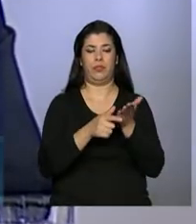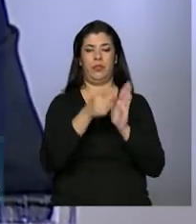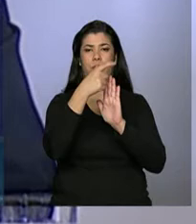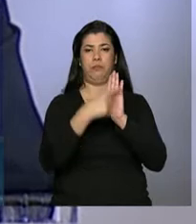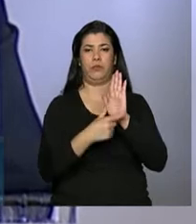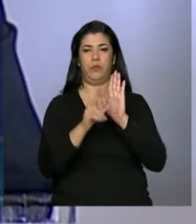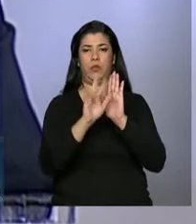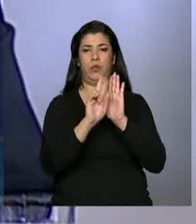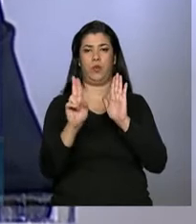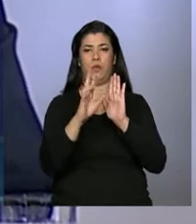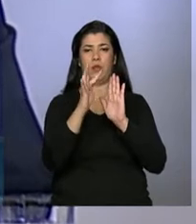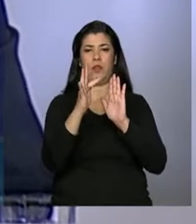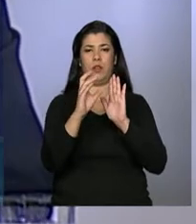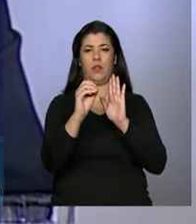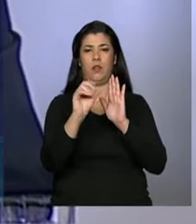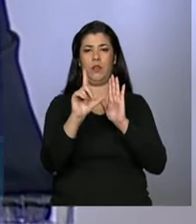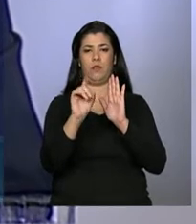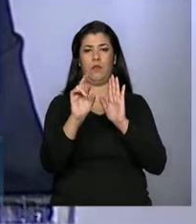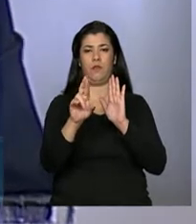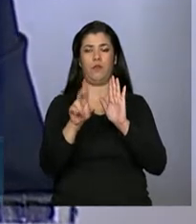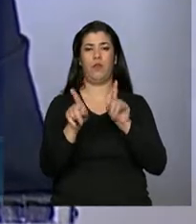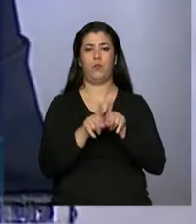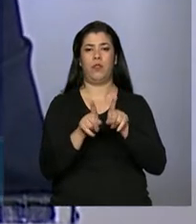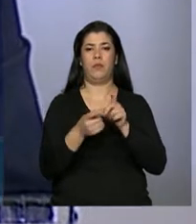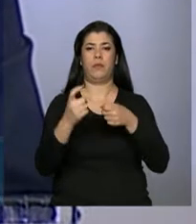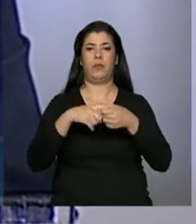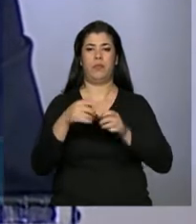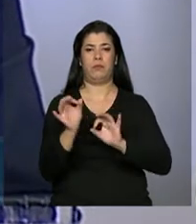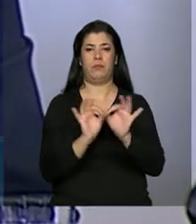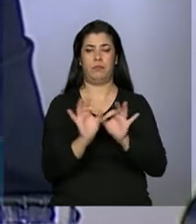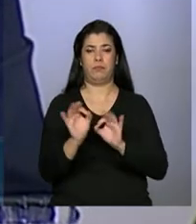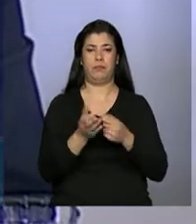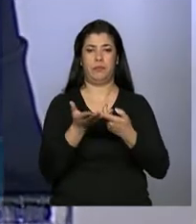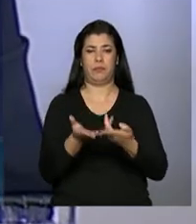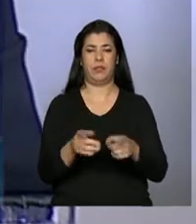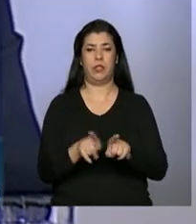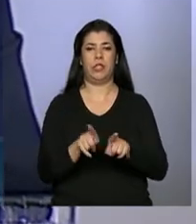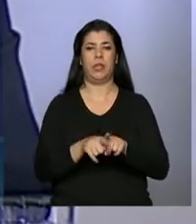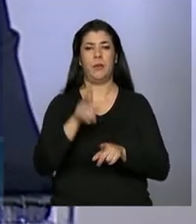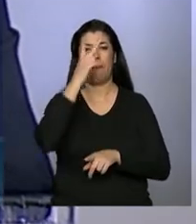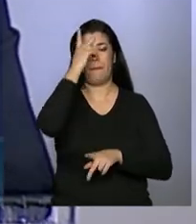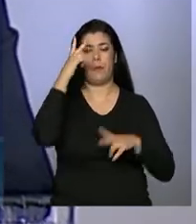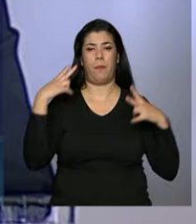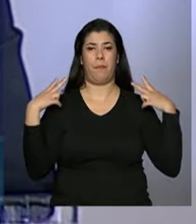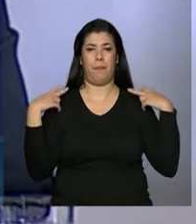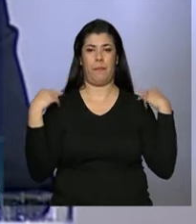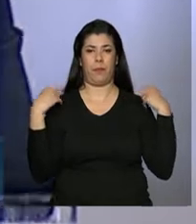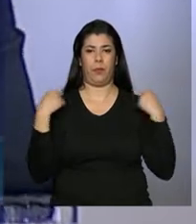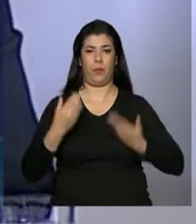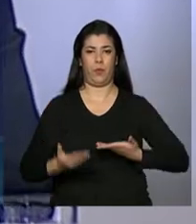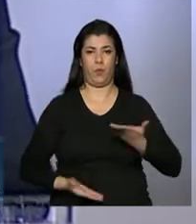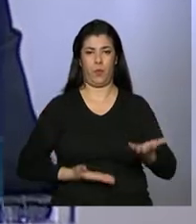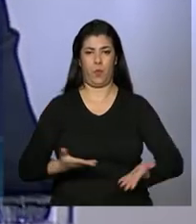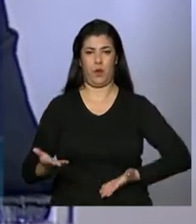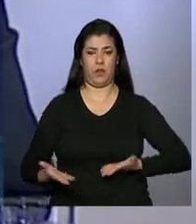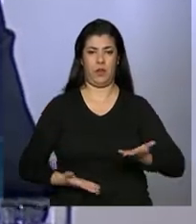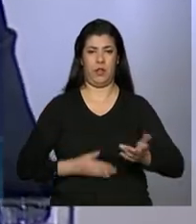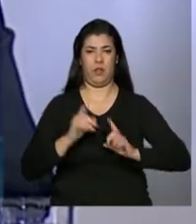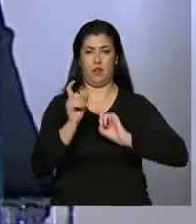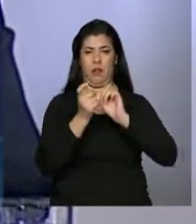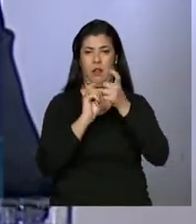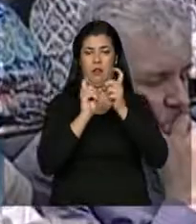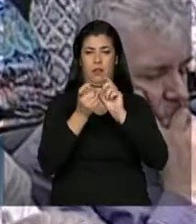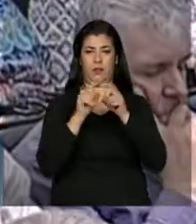Quero saudar aqui os motoristas, os servidores administrativos do Ministério do Trabalho e